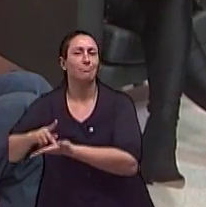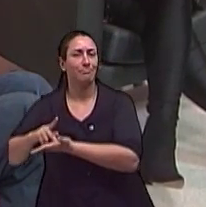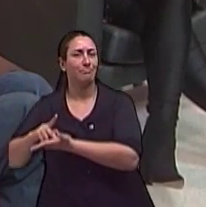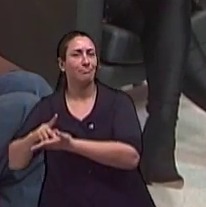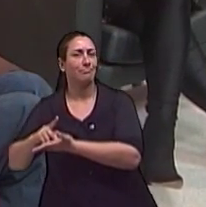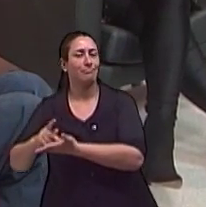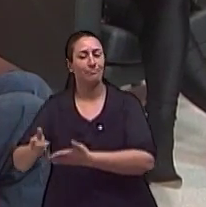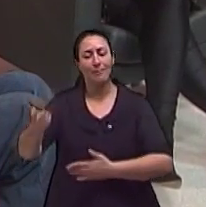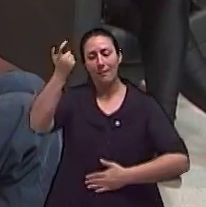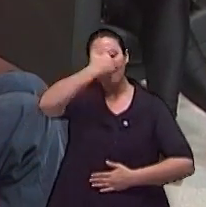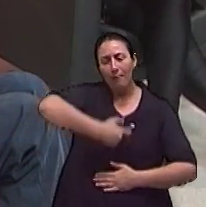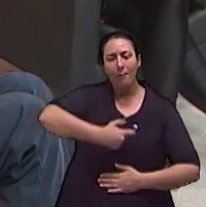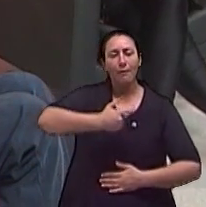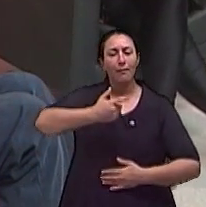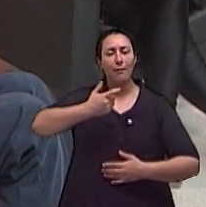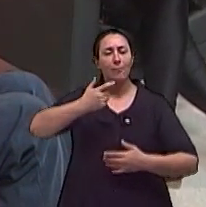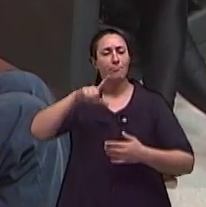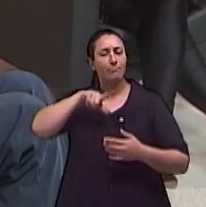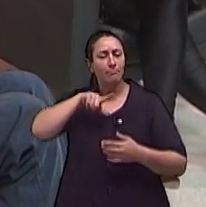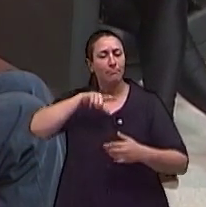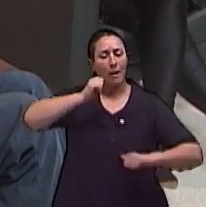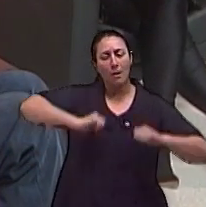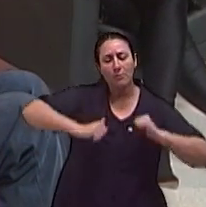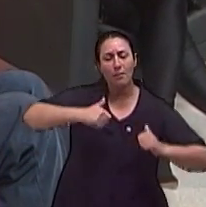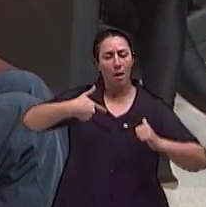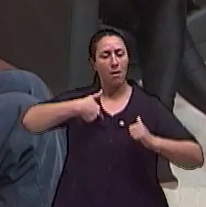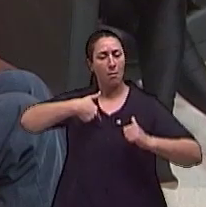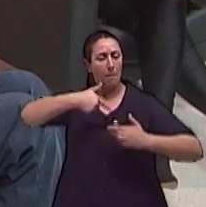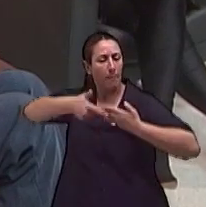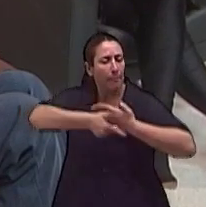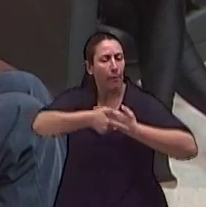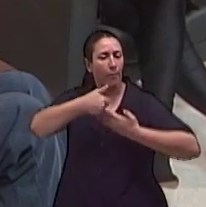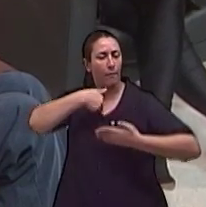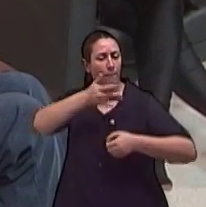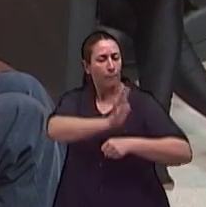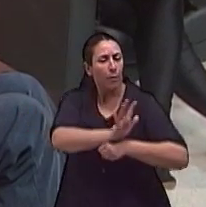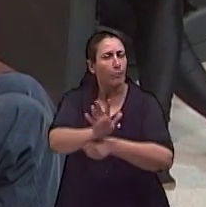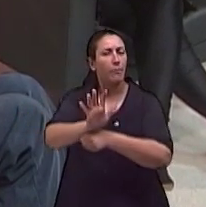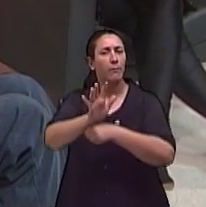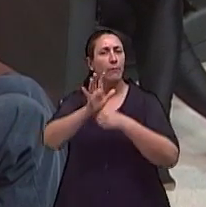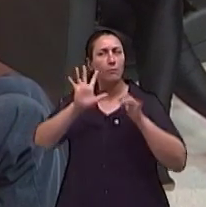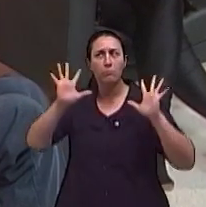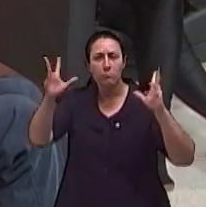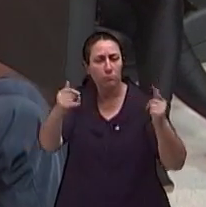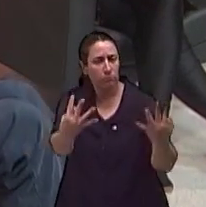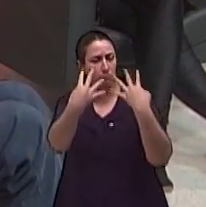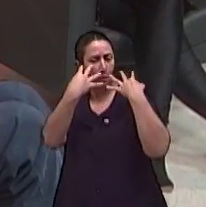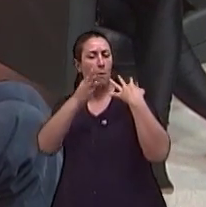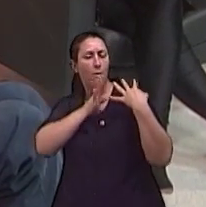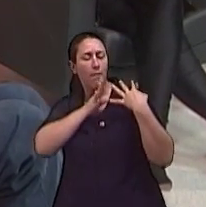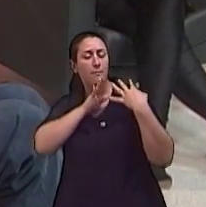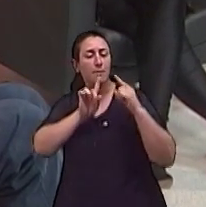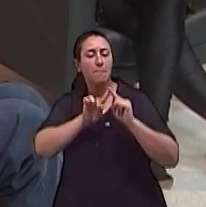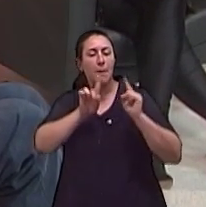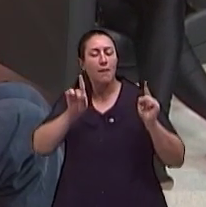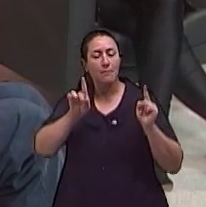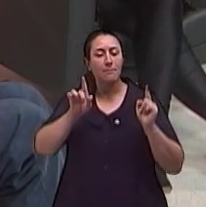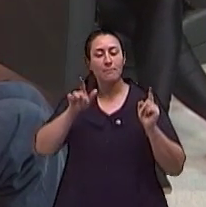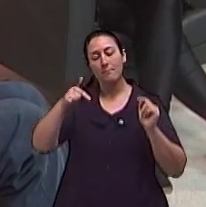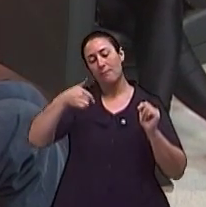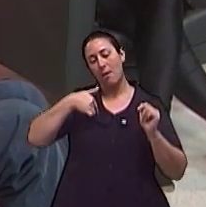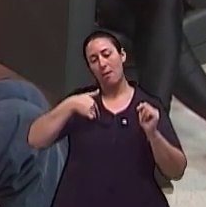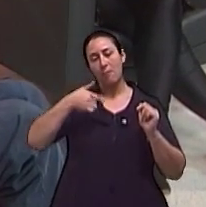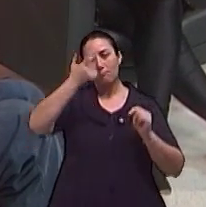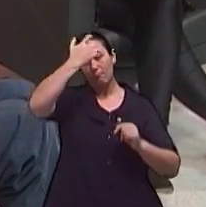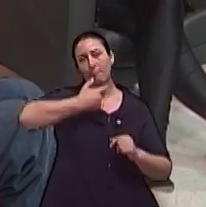vida pessoal e esse ícone, que a partir dali, aonde ela chegava, ela não era mais a Haldre. Ela era a